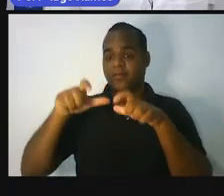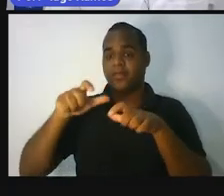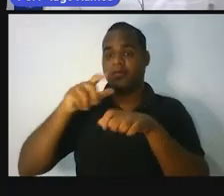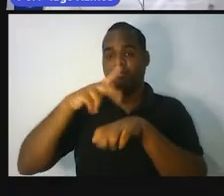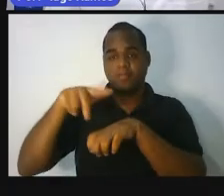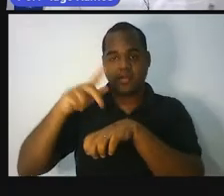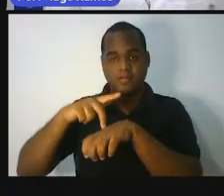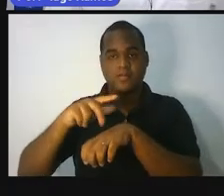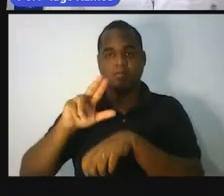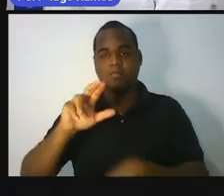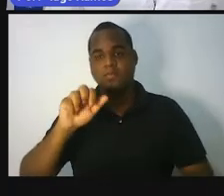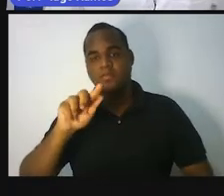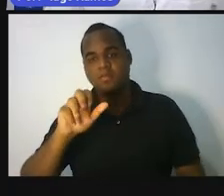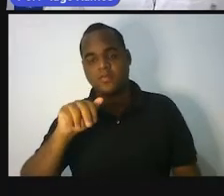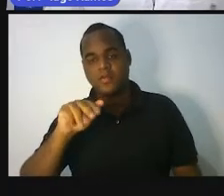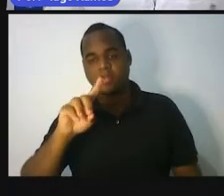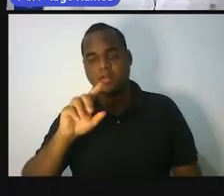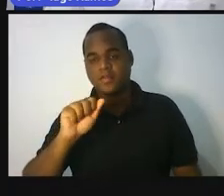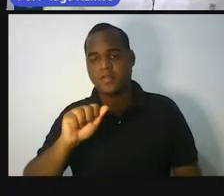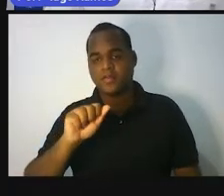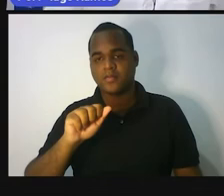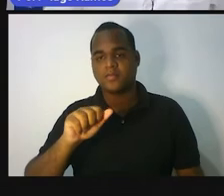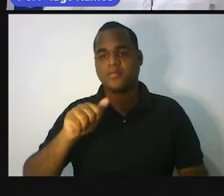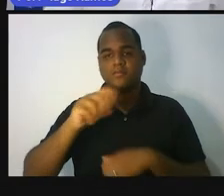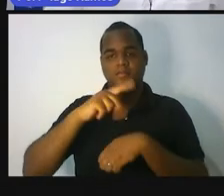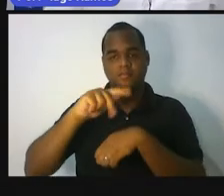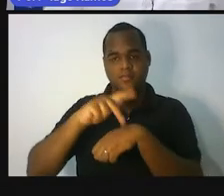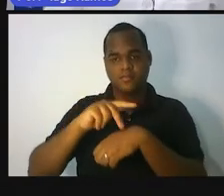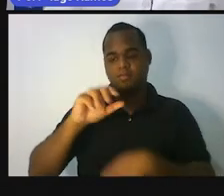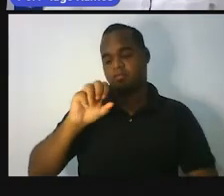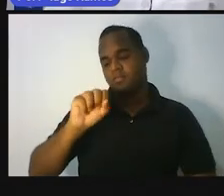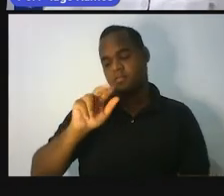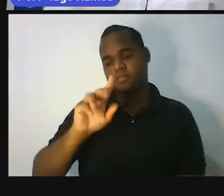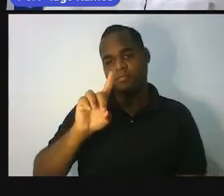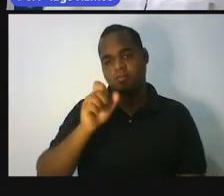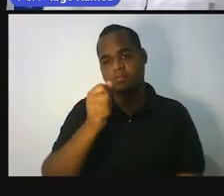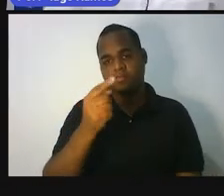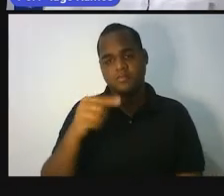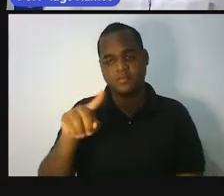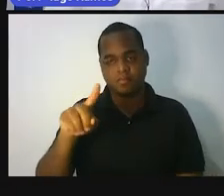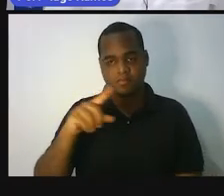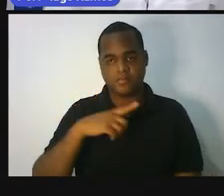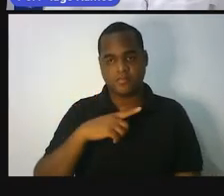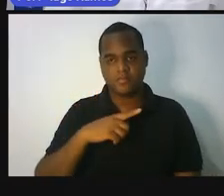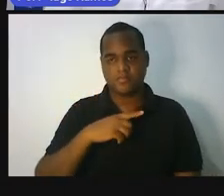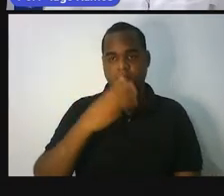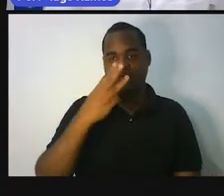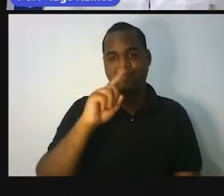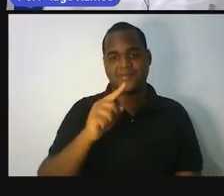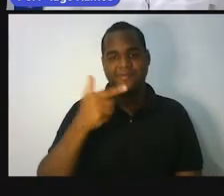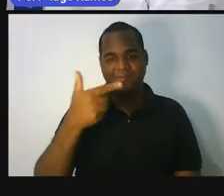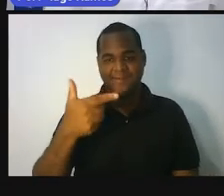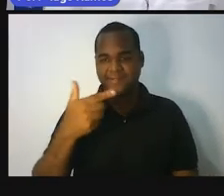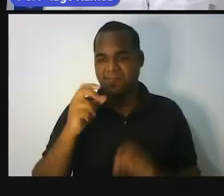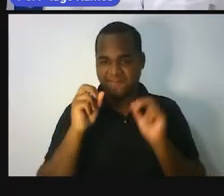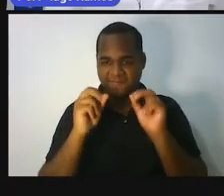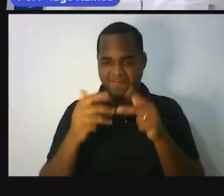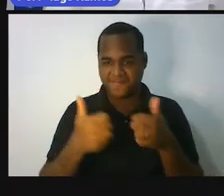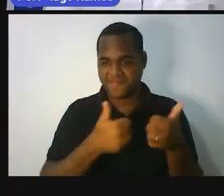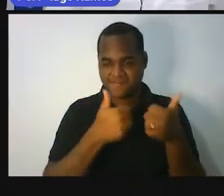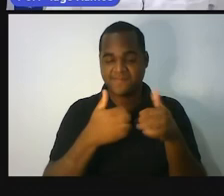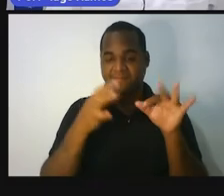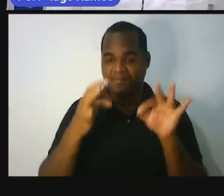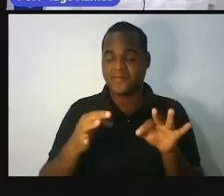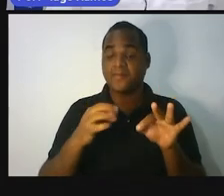Uganda e para o país do Sudão. Porque ele também é 3,2. Certo? Então,